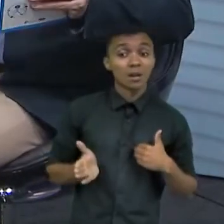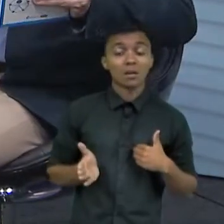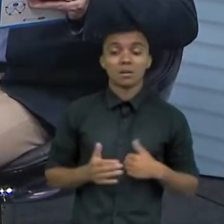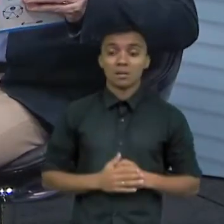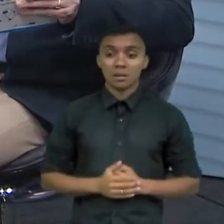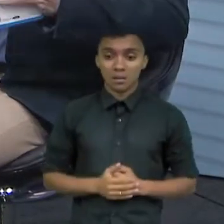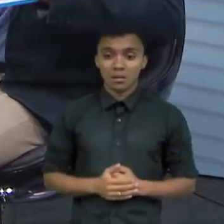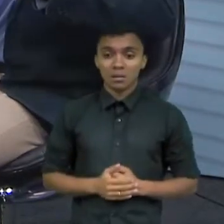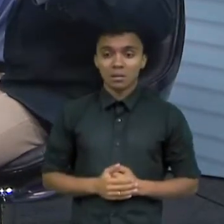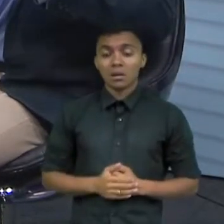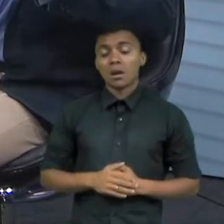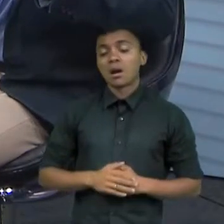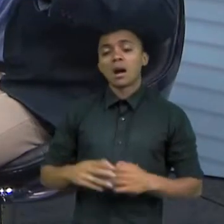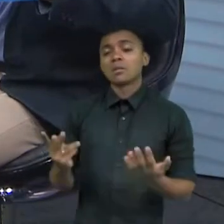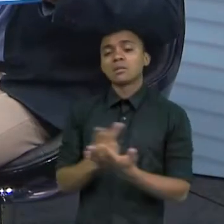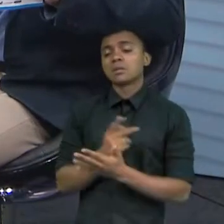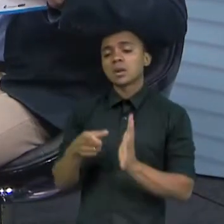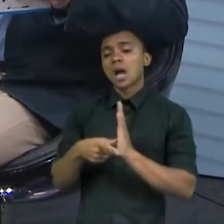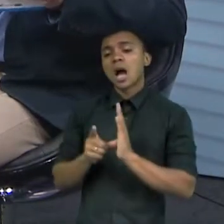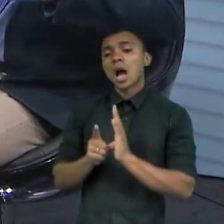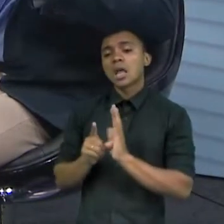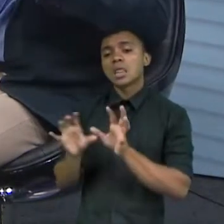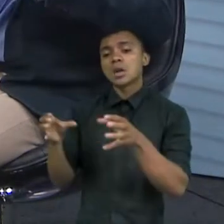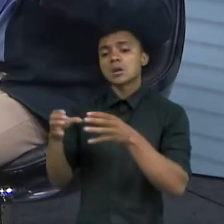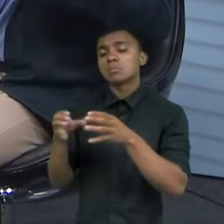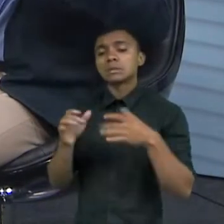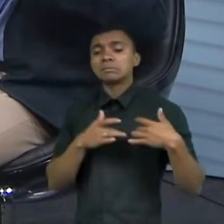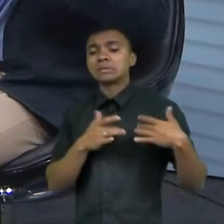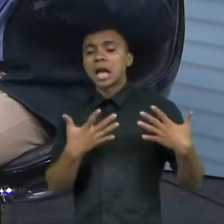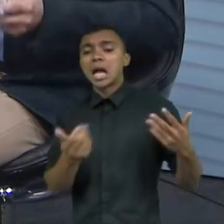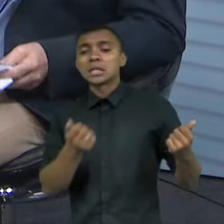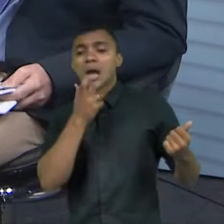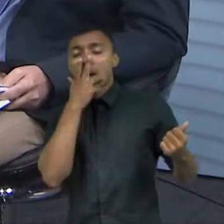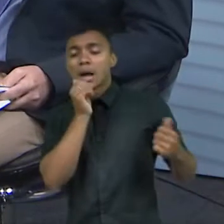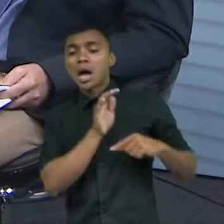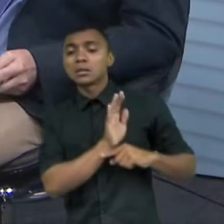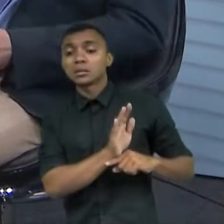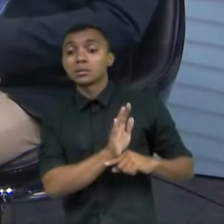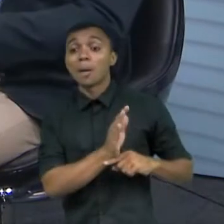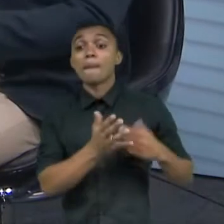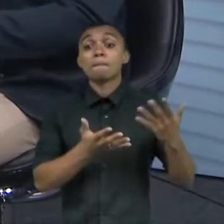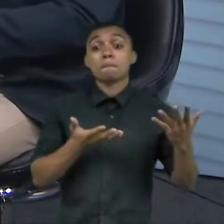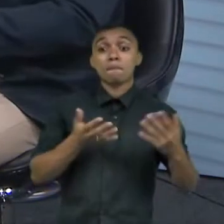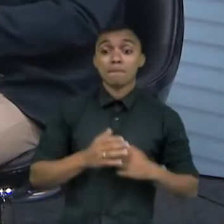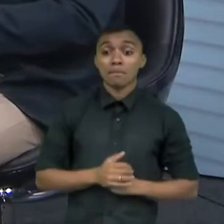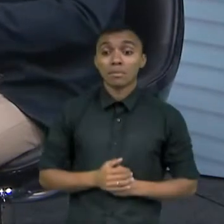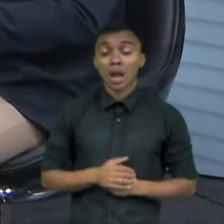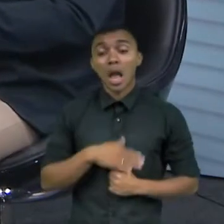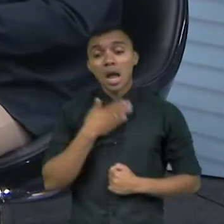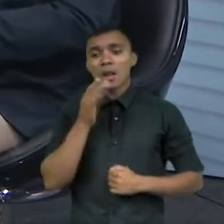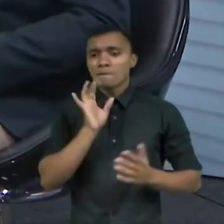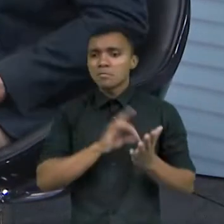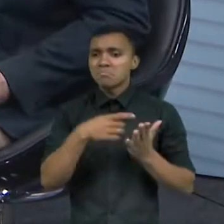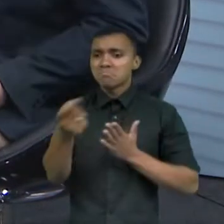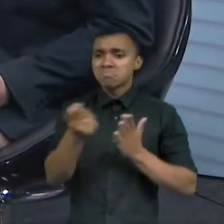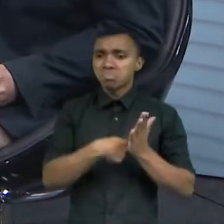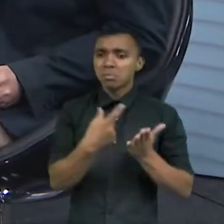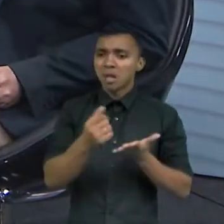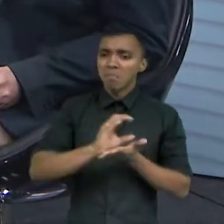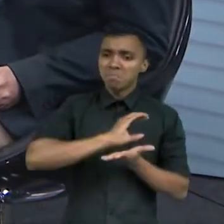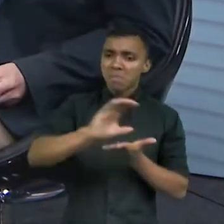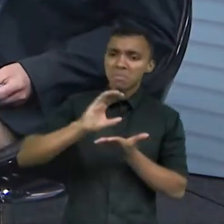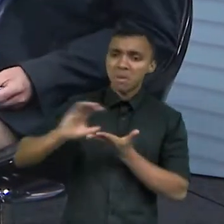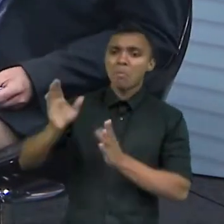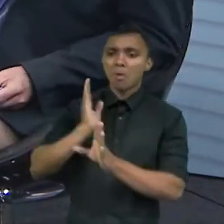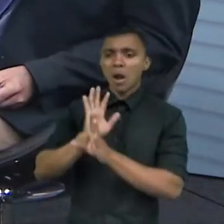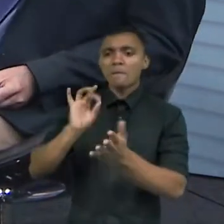fulano foi sensível com o pleito sim mas daí ser sensível é botar verba no orçamento né para